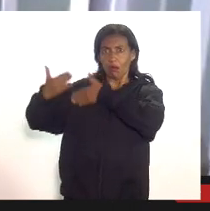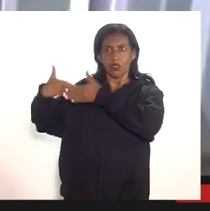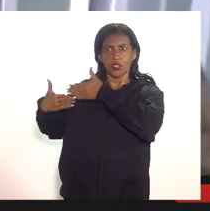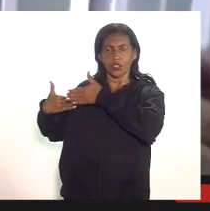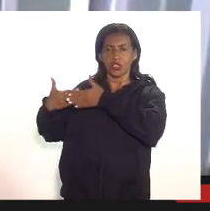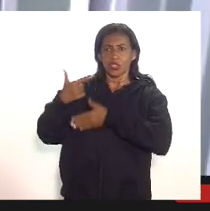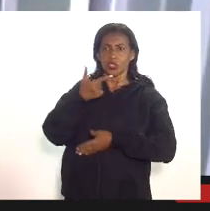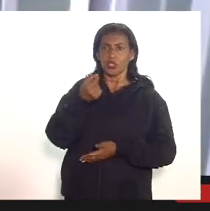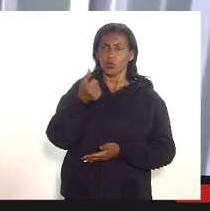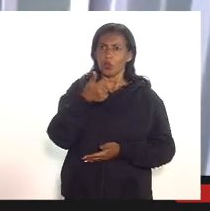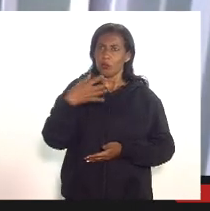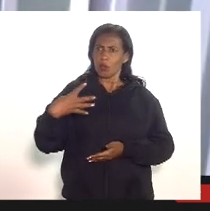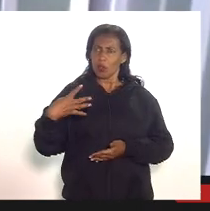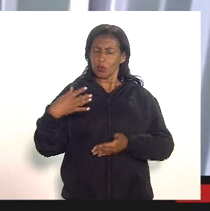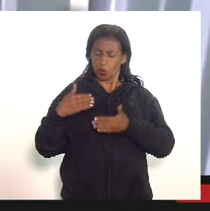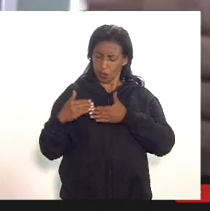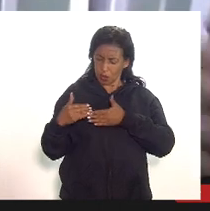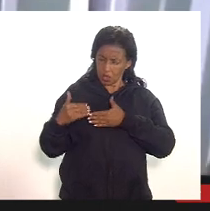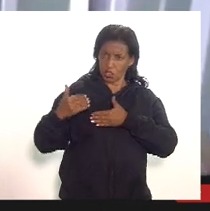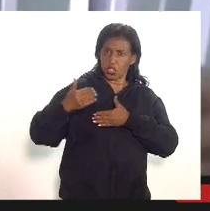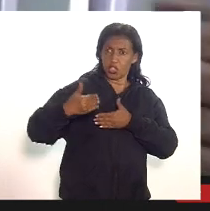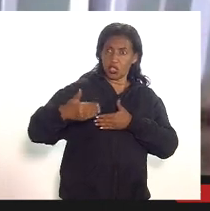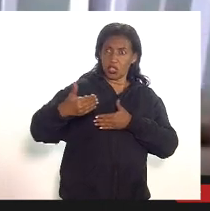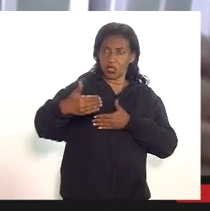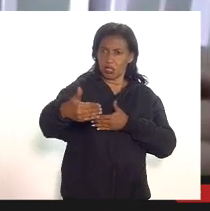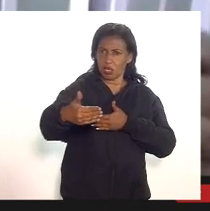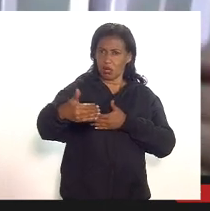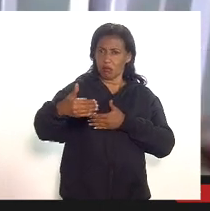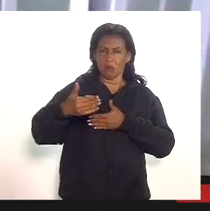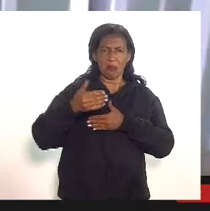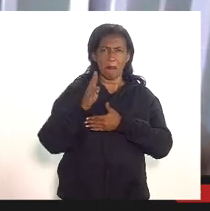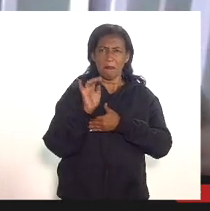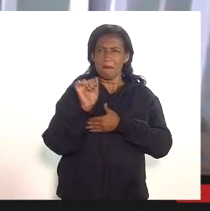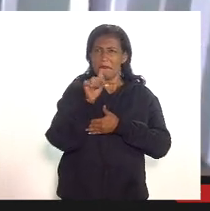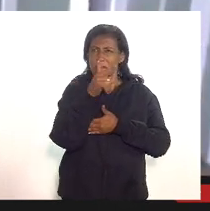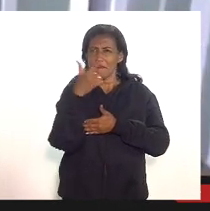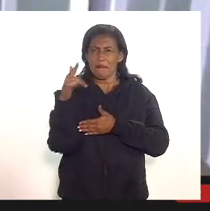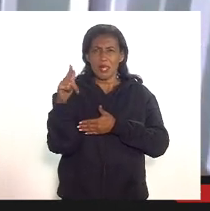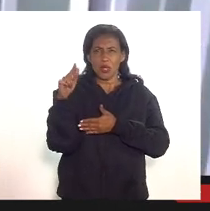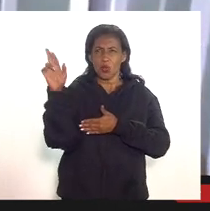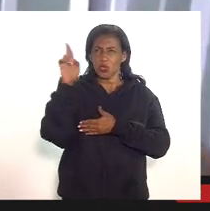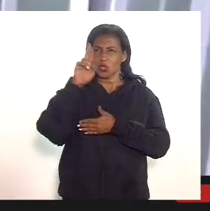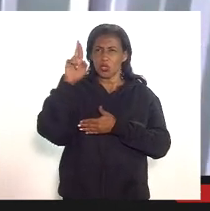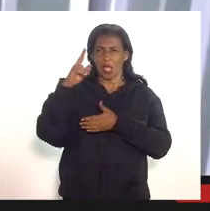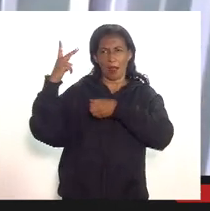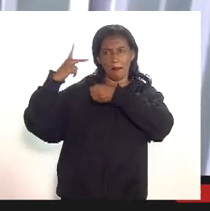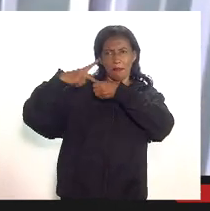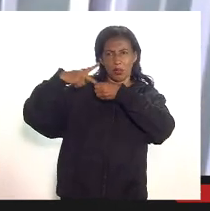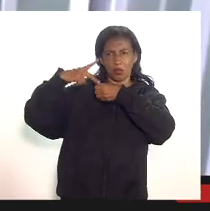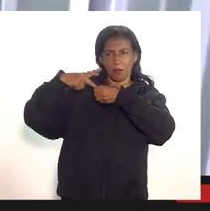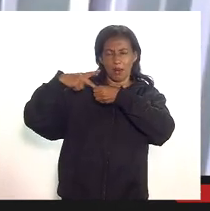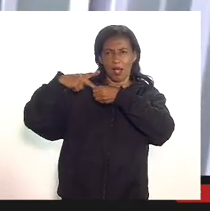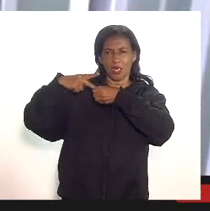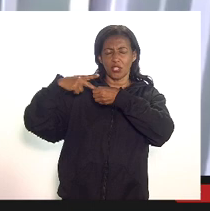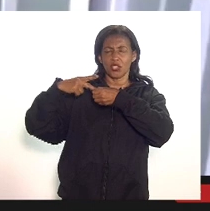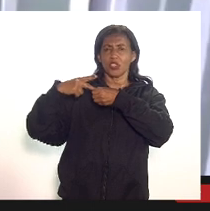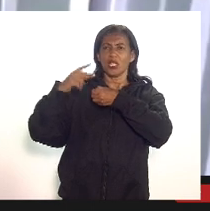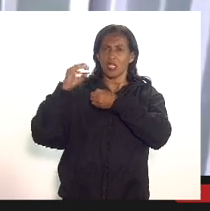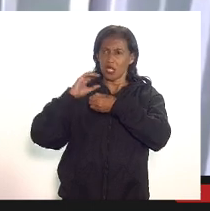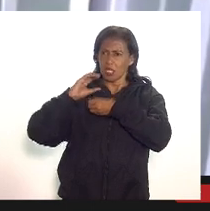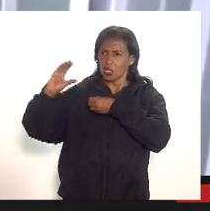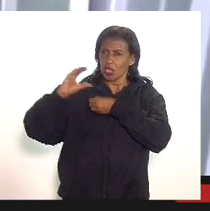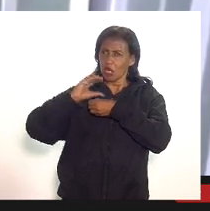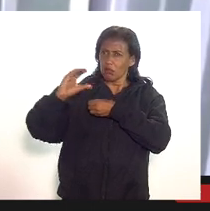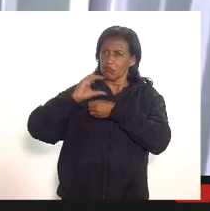desde então diz o texto das centenas de bilhões de reais deduzidos pela Petrobras nos seus campos que geram participações especiais